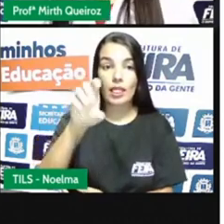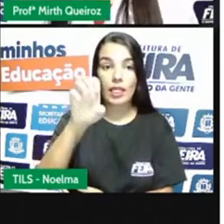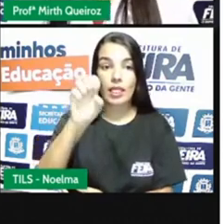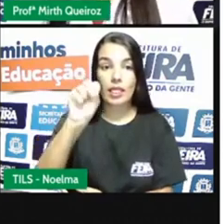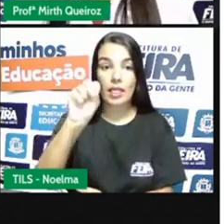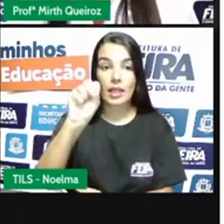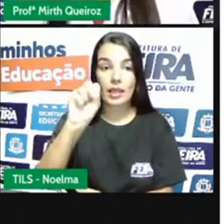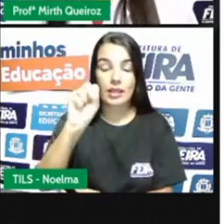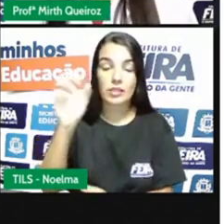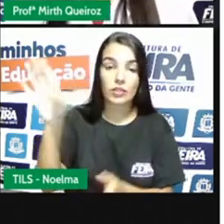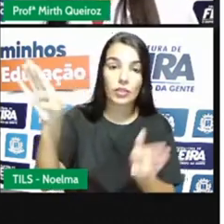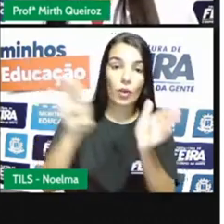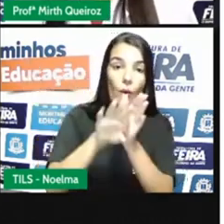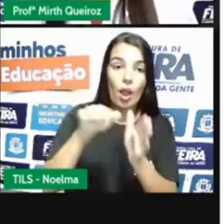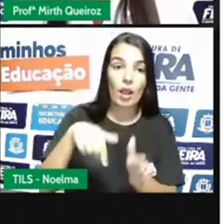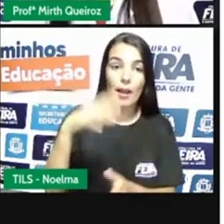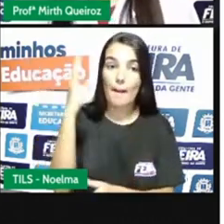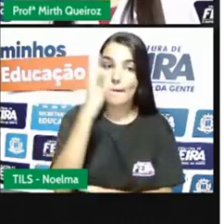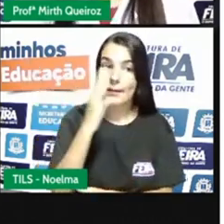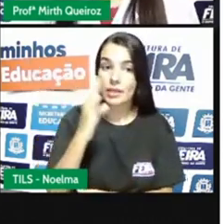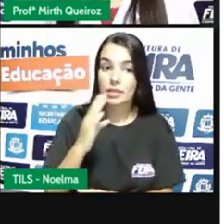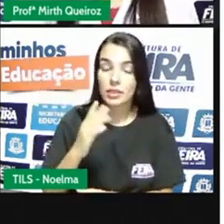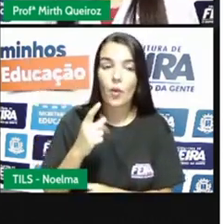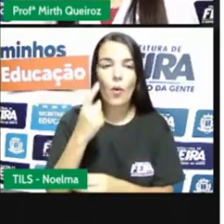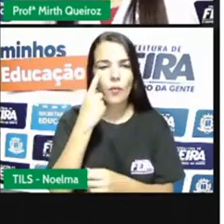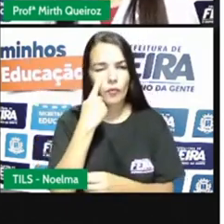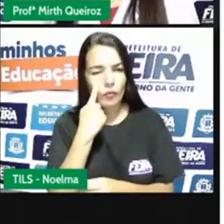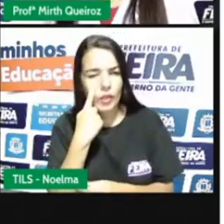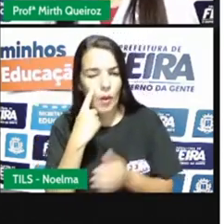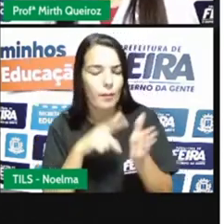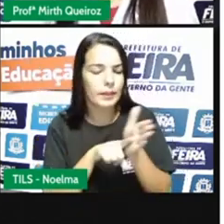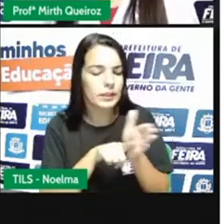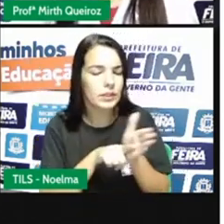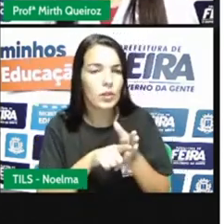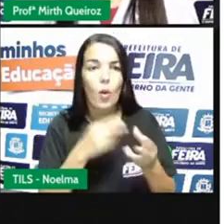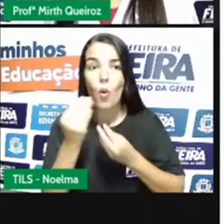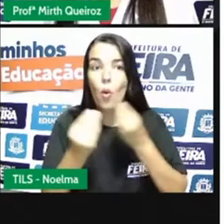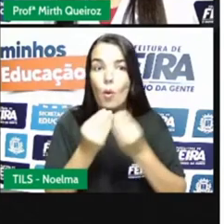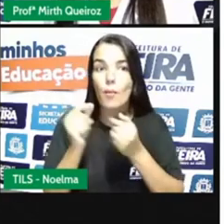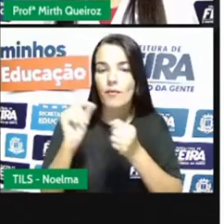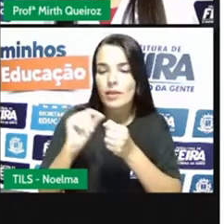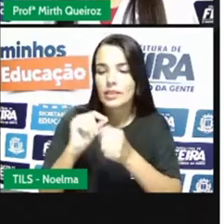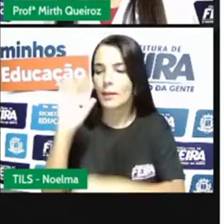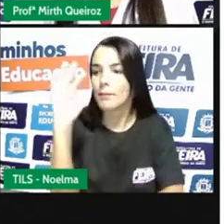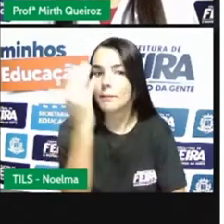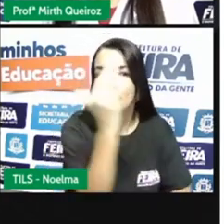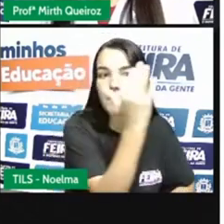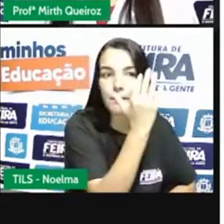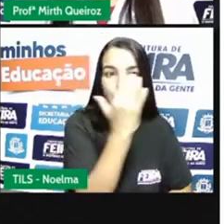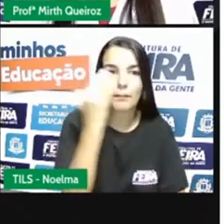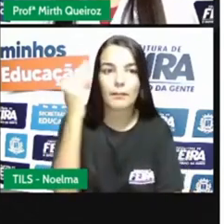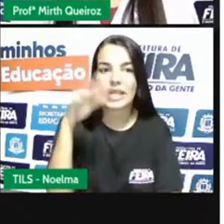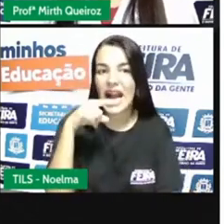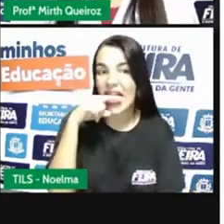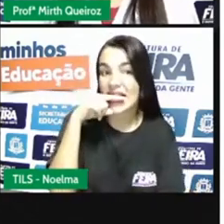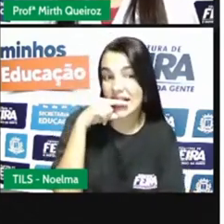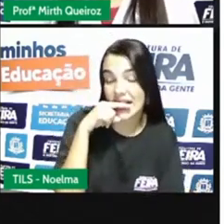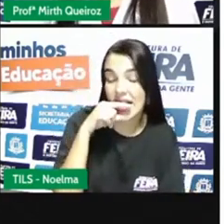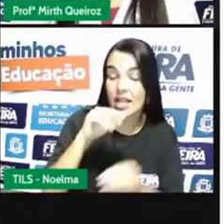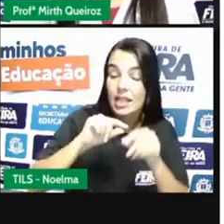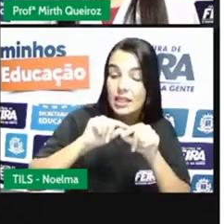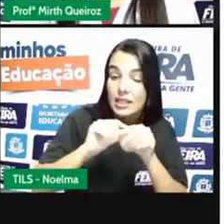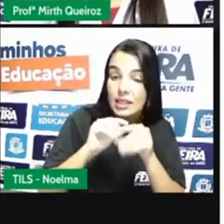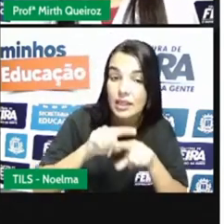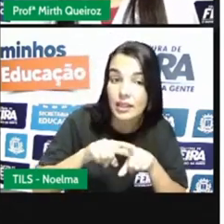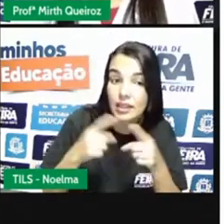serem expulsos do Brasil, eles foram fazer lá nos países deles esse tipo de plantação, né? Para fazer a, então,